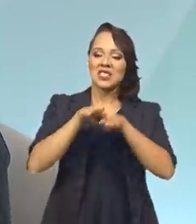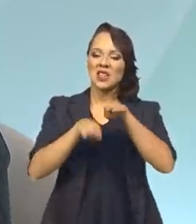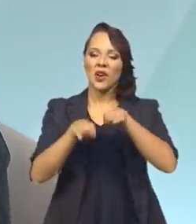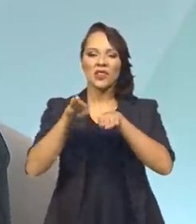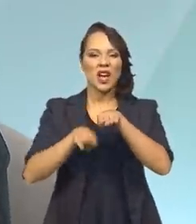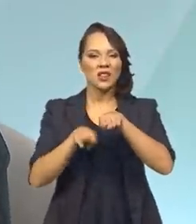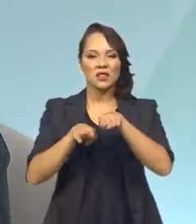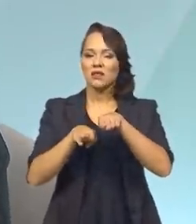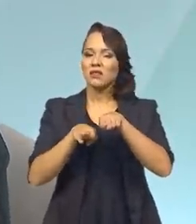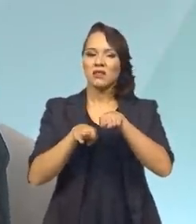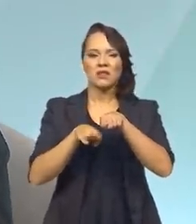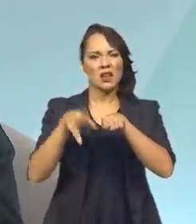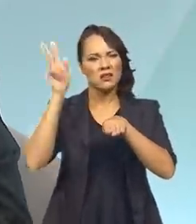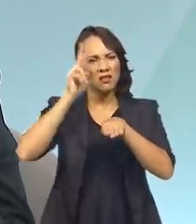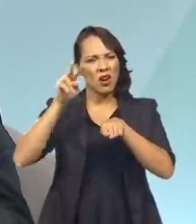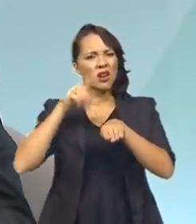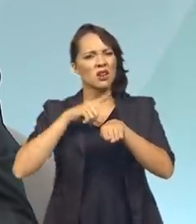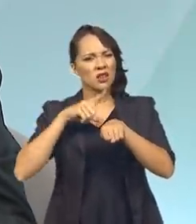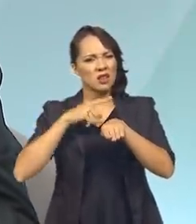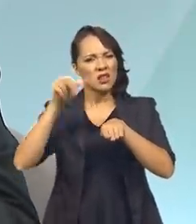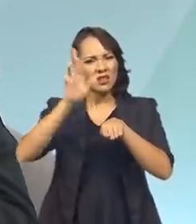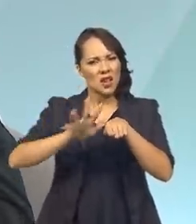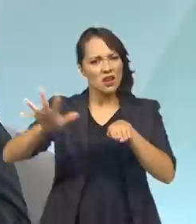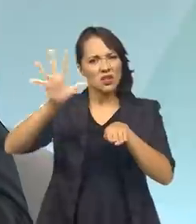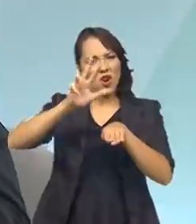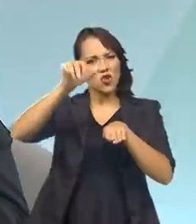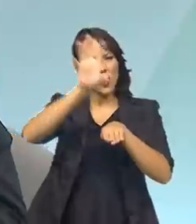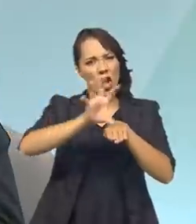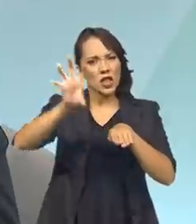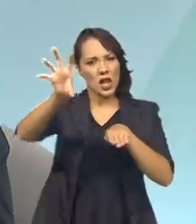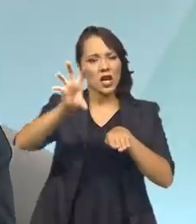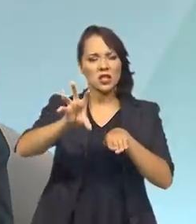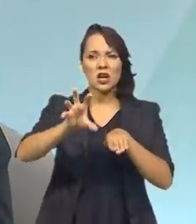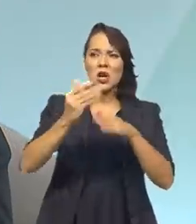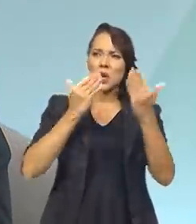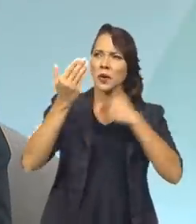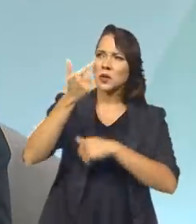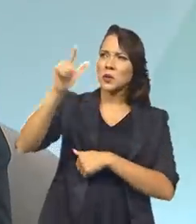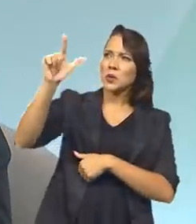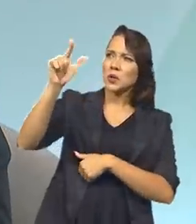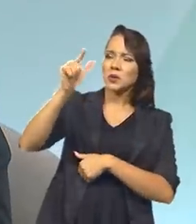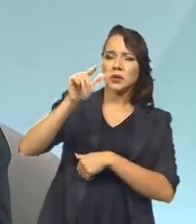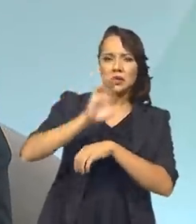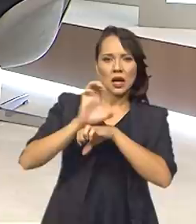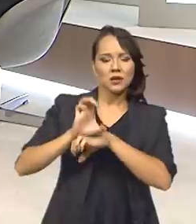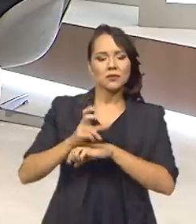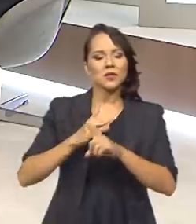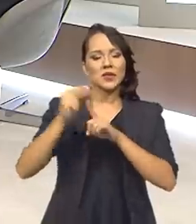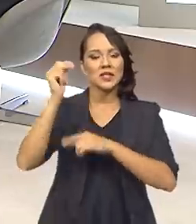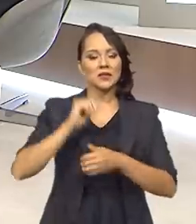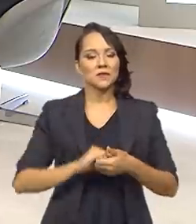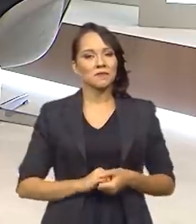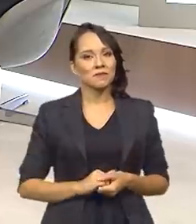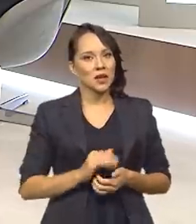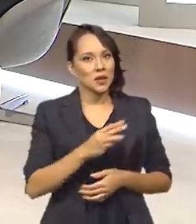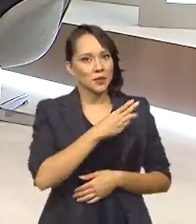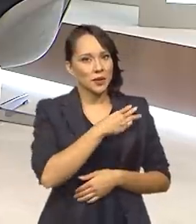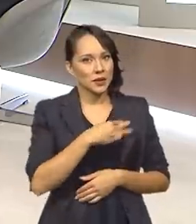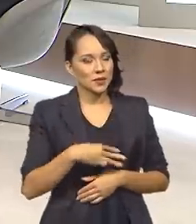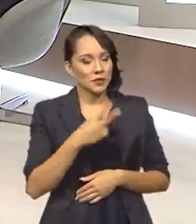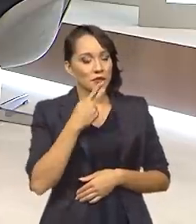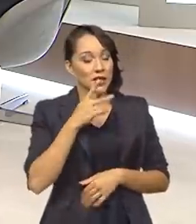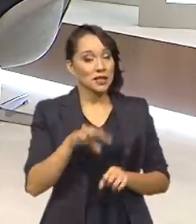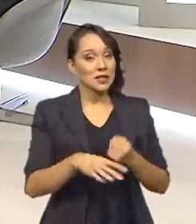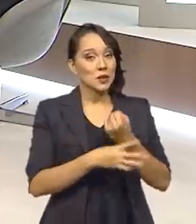regional histórica que nós temos dessa região em relação ao restante do país possa finalmente ser superada. Ministro, por falar nessa